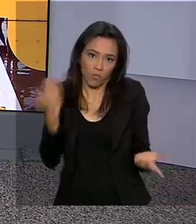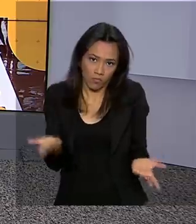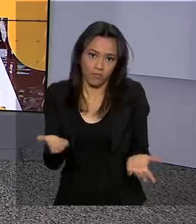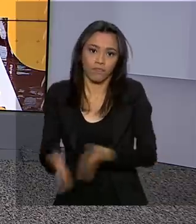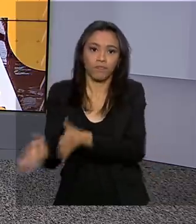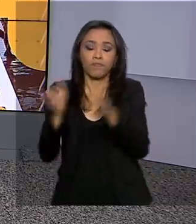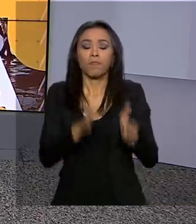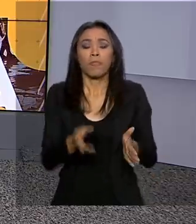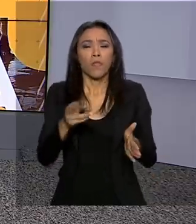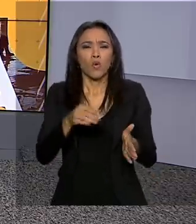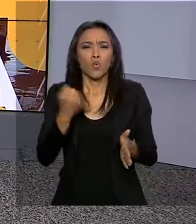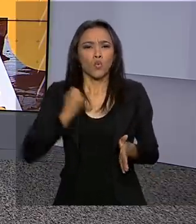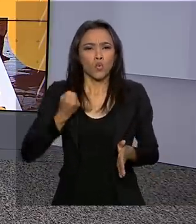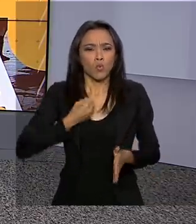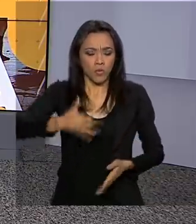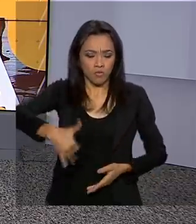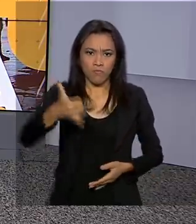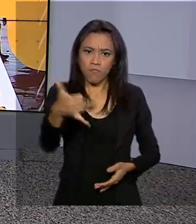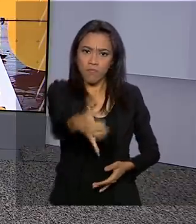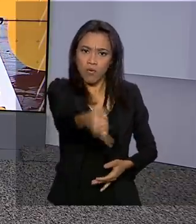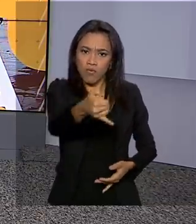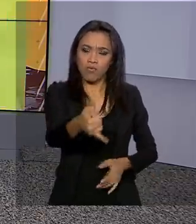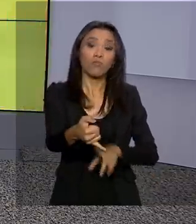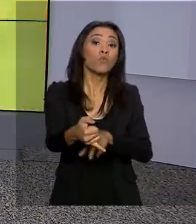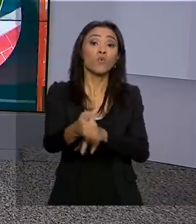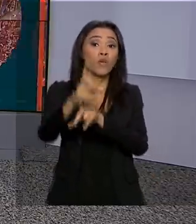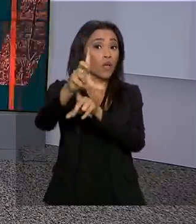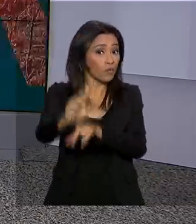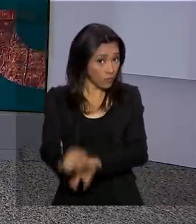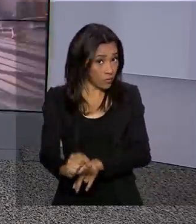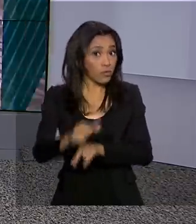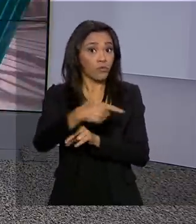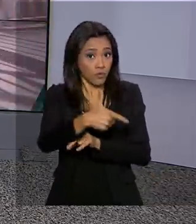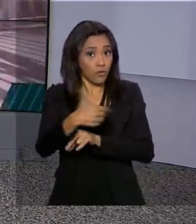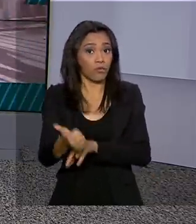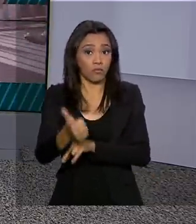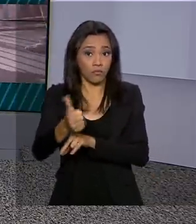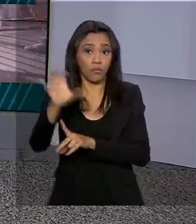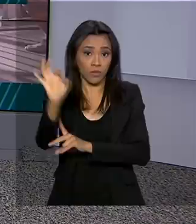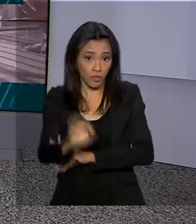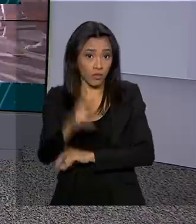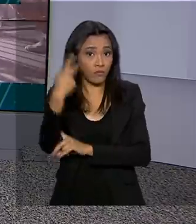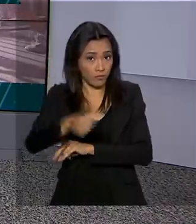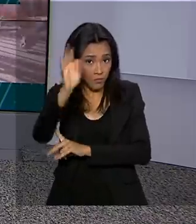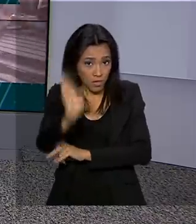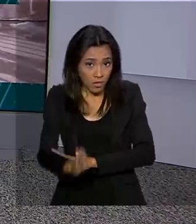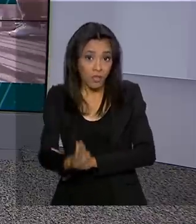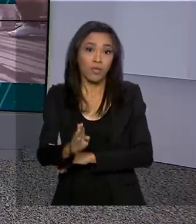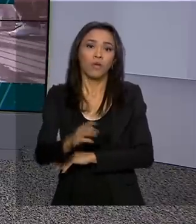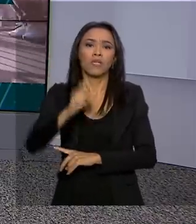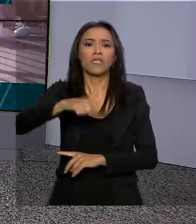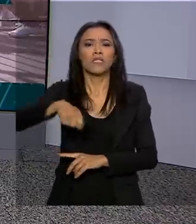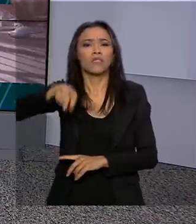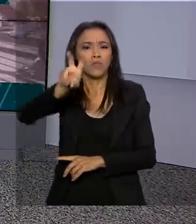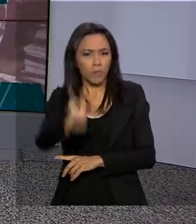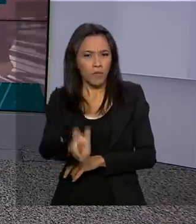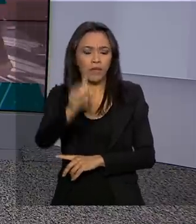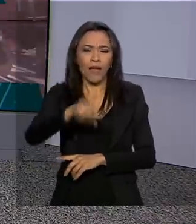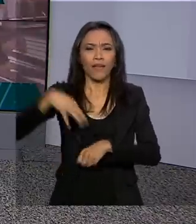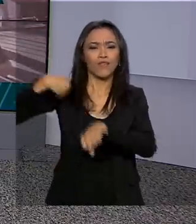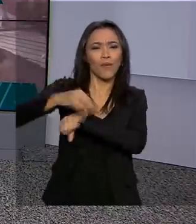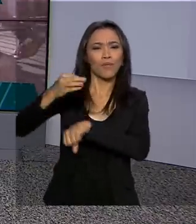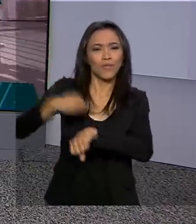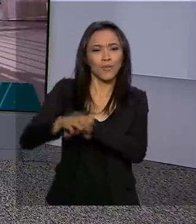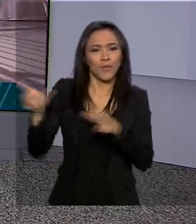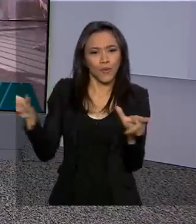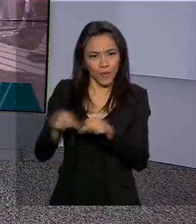homicídios no Brasil caiu mais de 21% nos cinco primeiros meses deste ano. As informações são do Ministério da Justiça